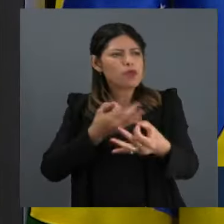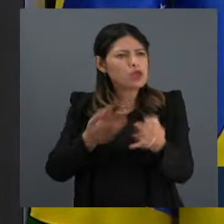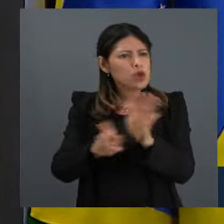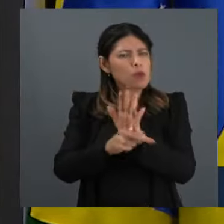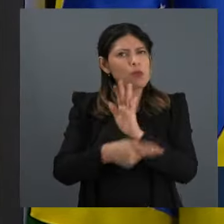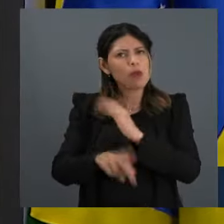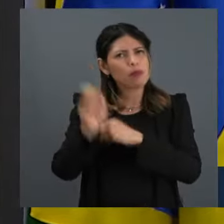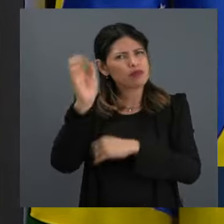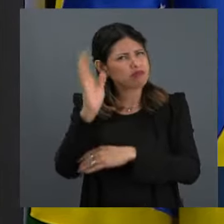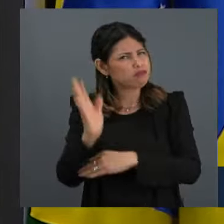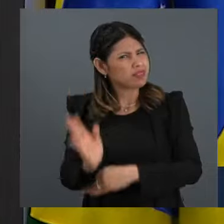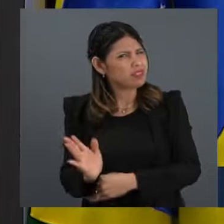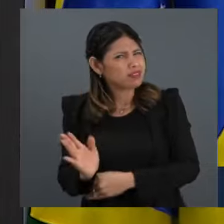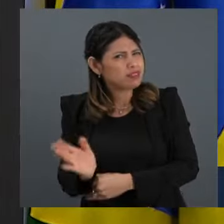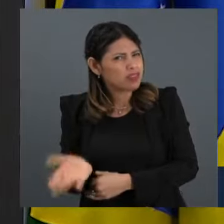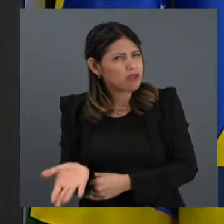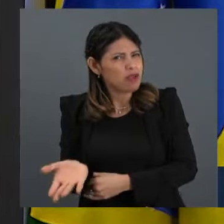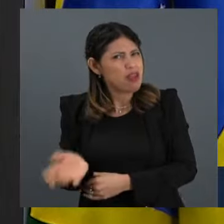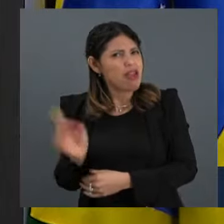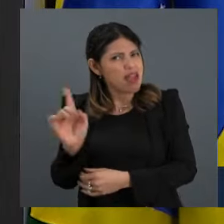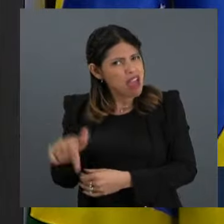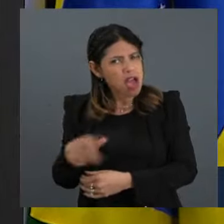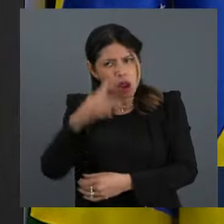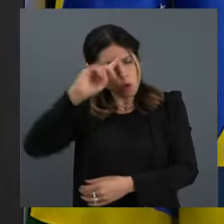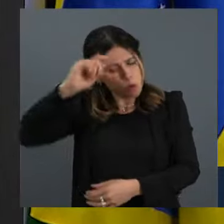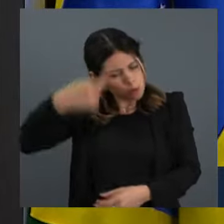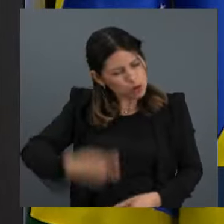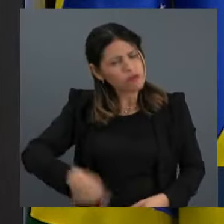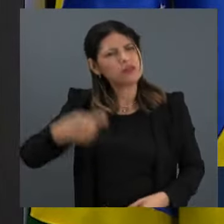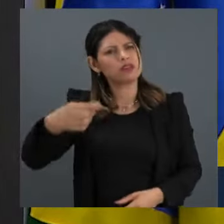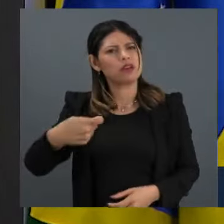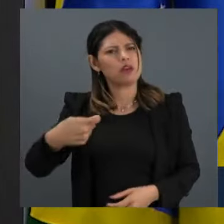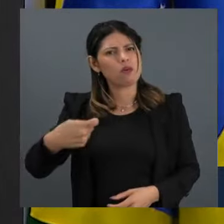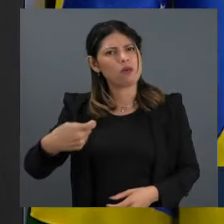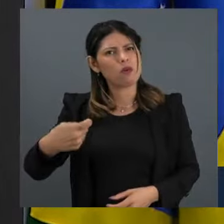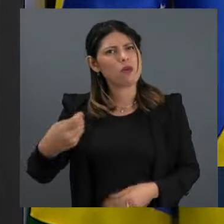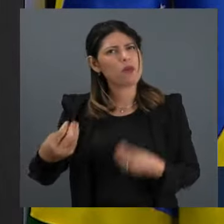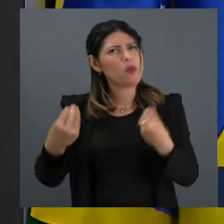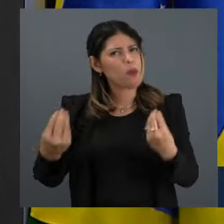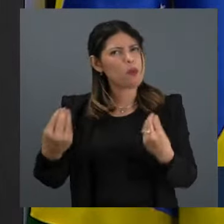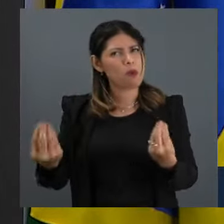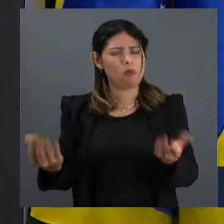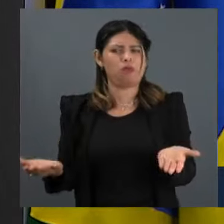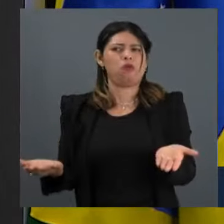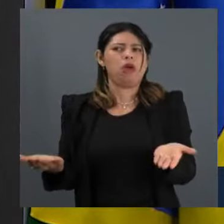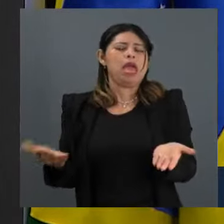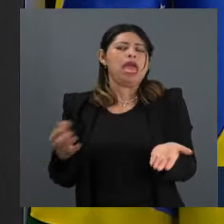Essa deve ser uma decisão excepcionalíssima.